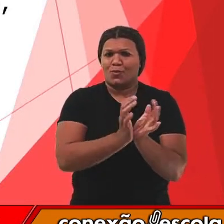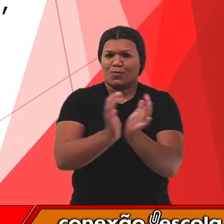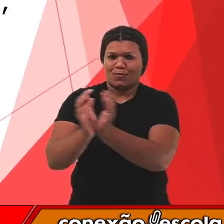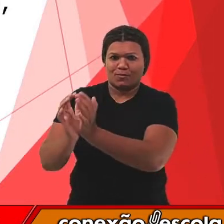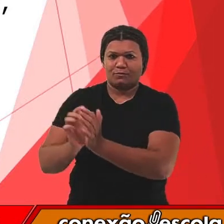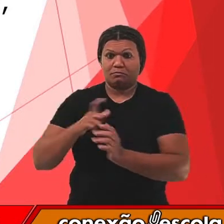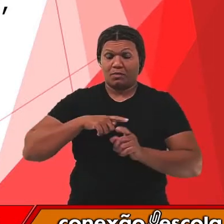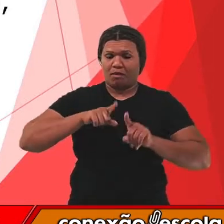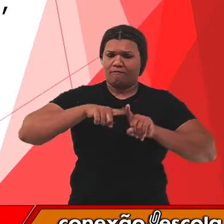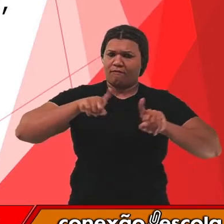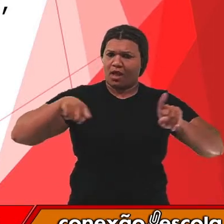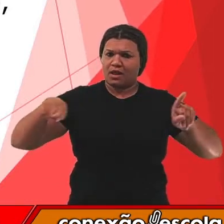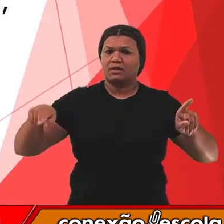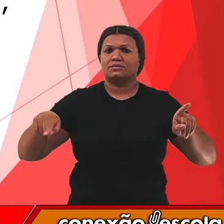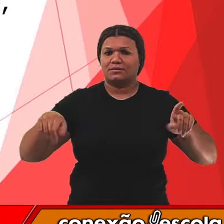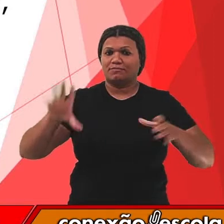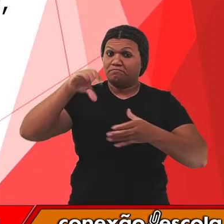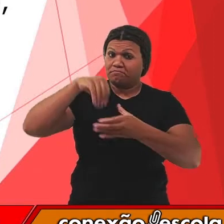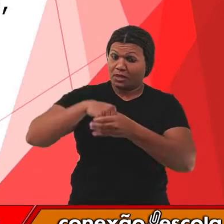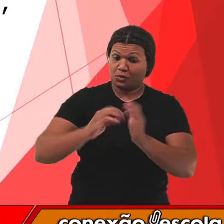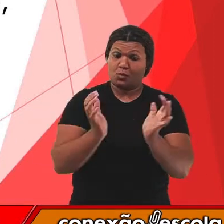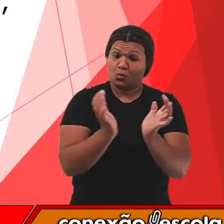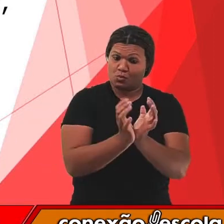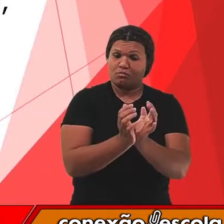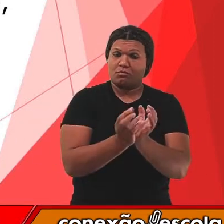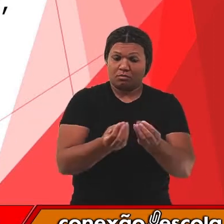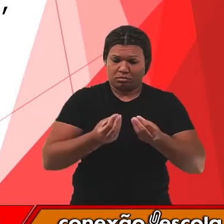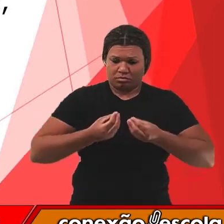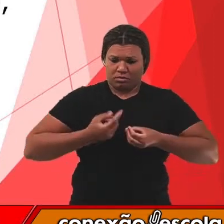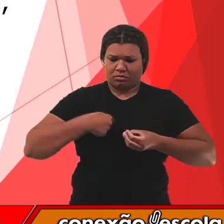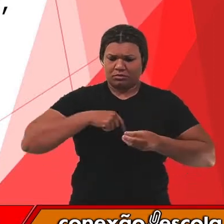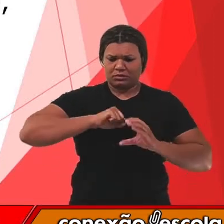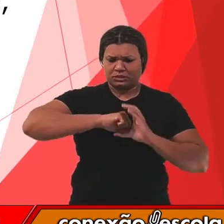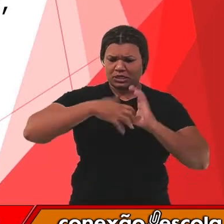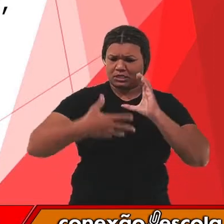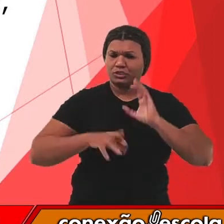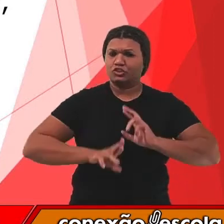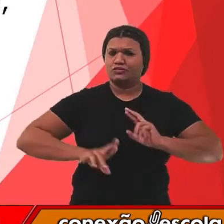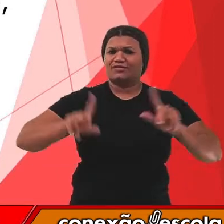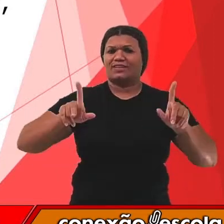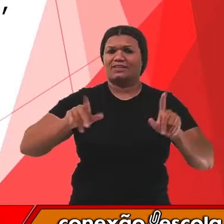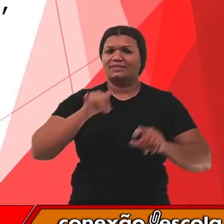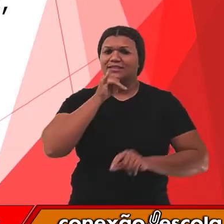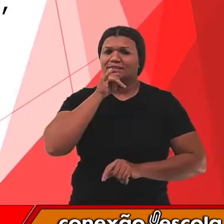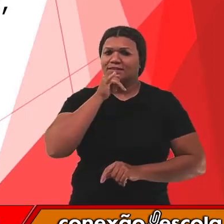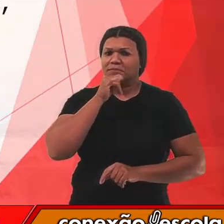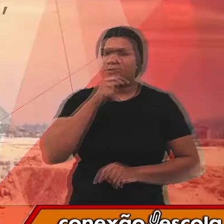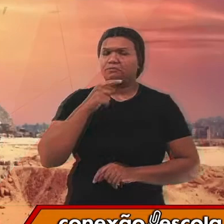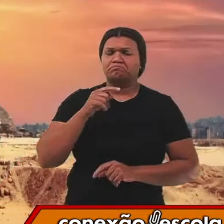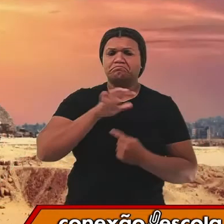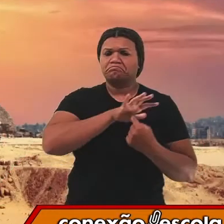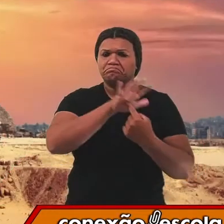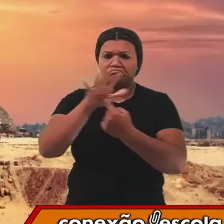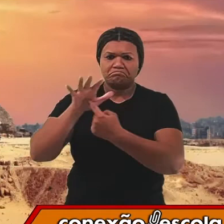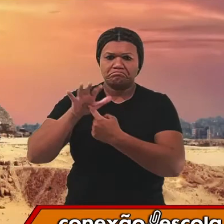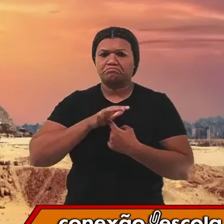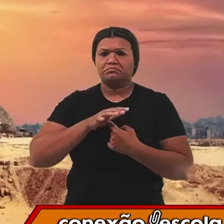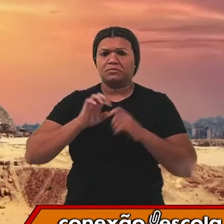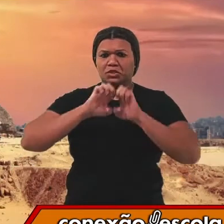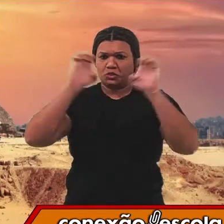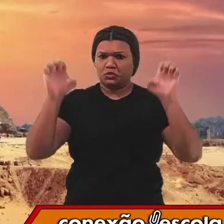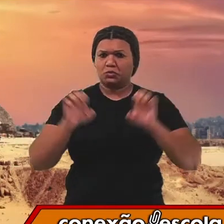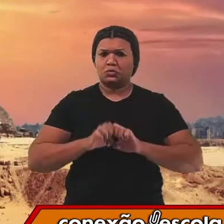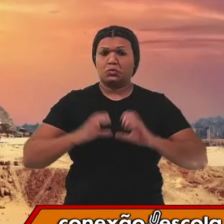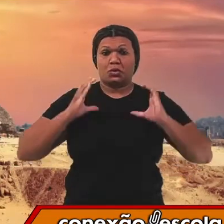nos genes causam diferenças nas características de um indivíduo, como sua aparência, estrutura e comportamento.